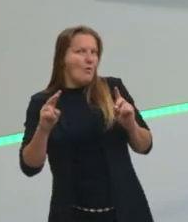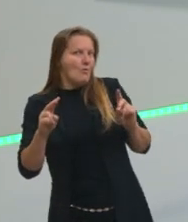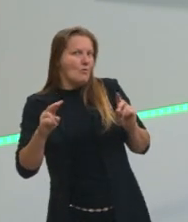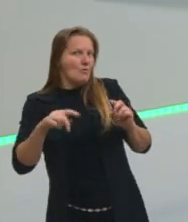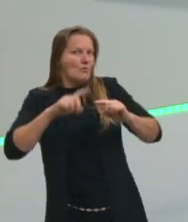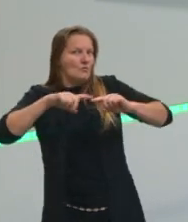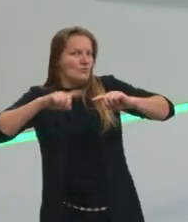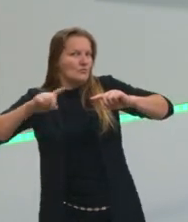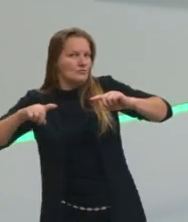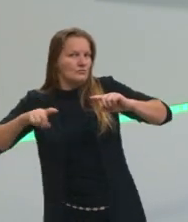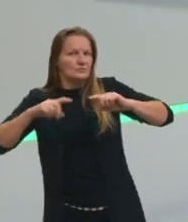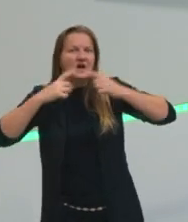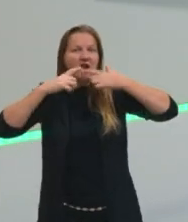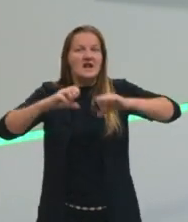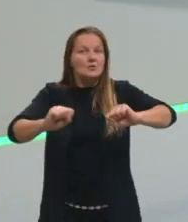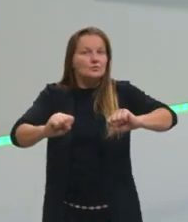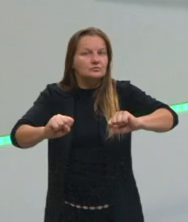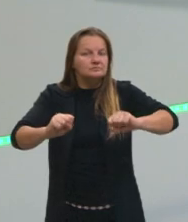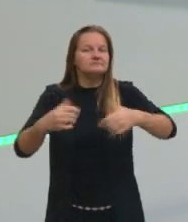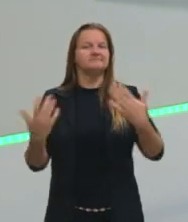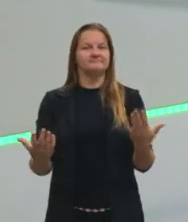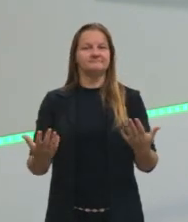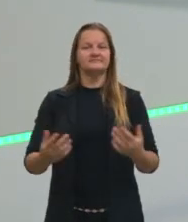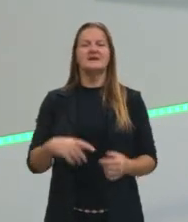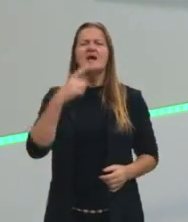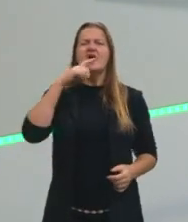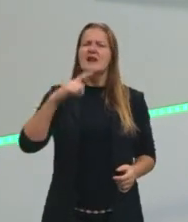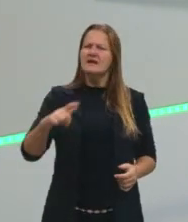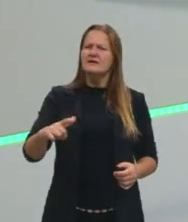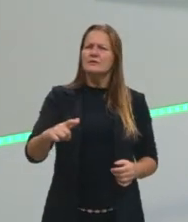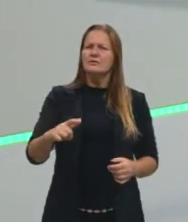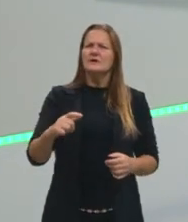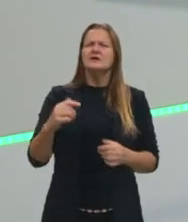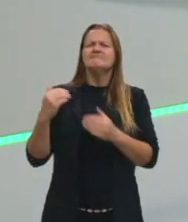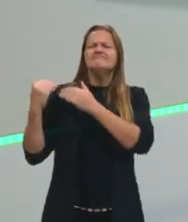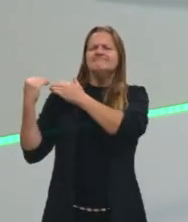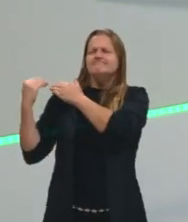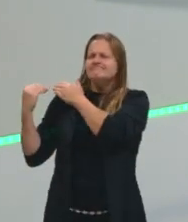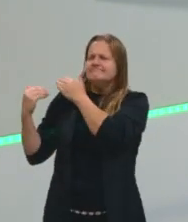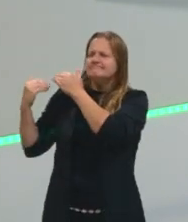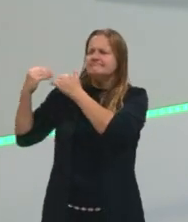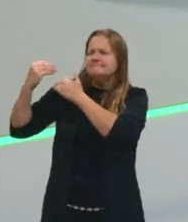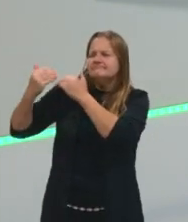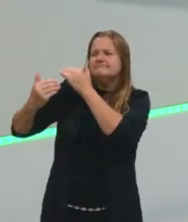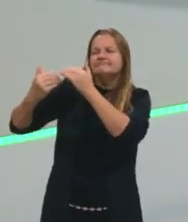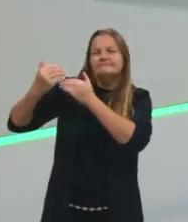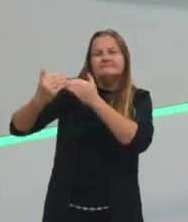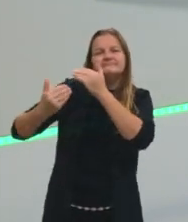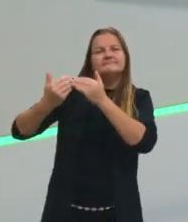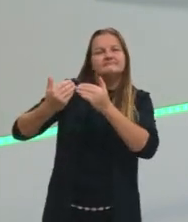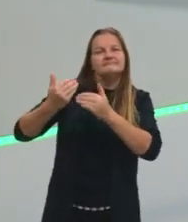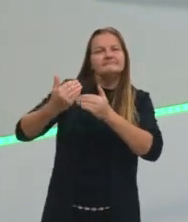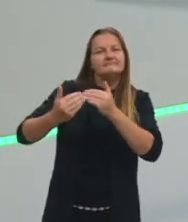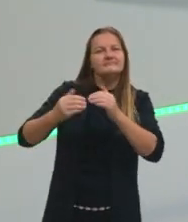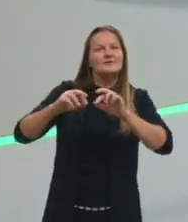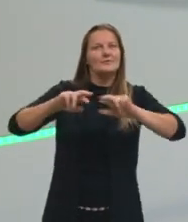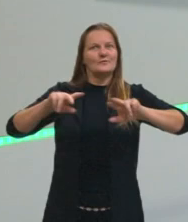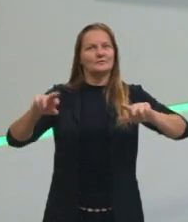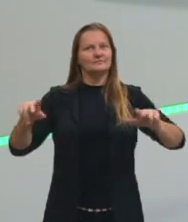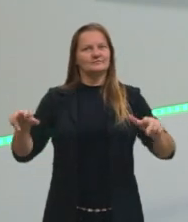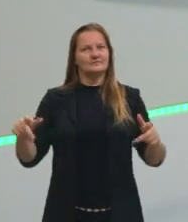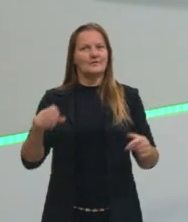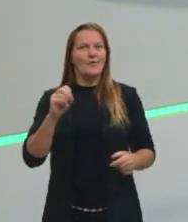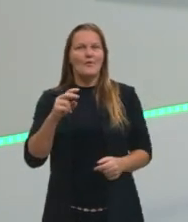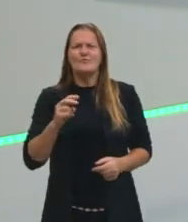linguísticas? É possível a gente pensar que a língua ela sofre modificações? Ou a gente fala sempre a mesma